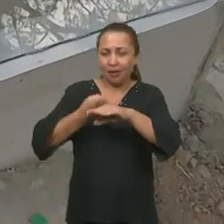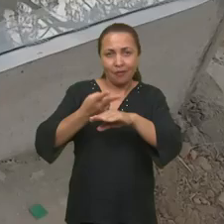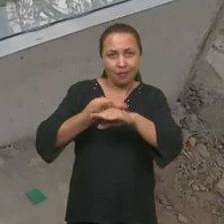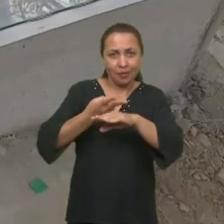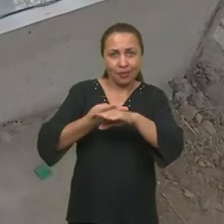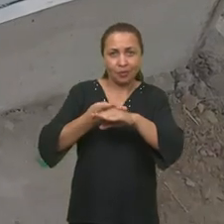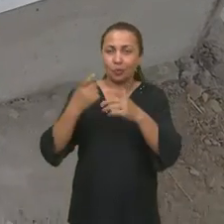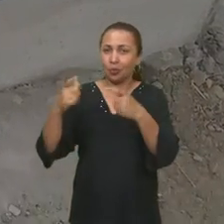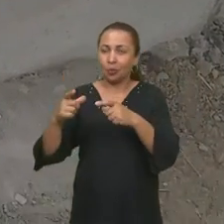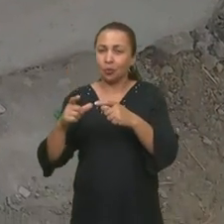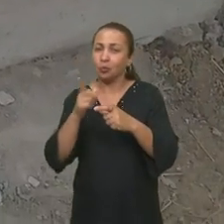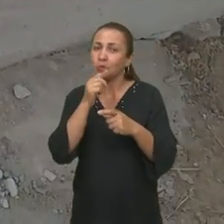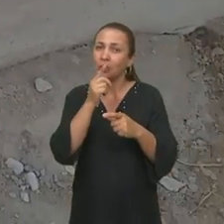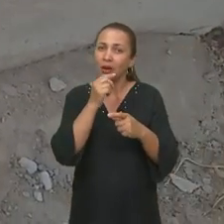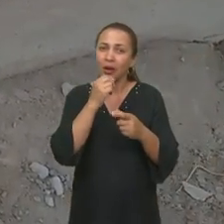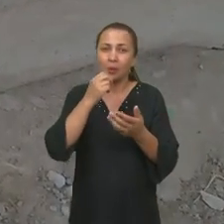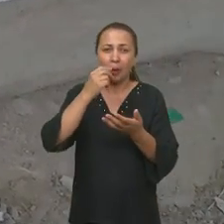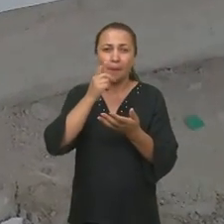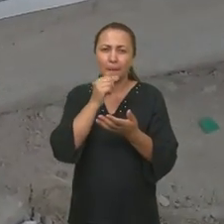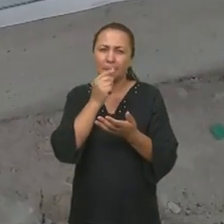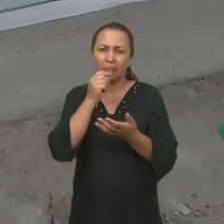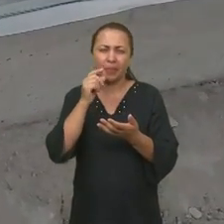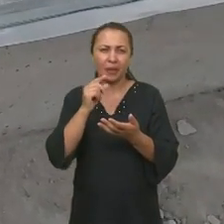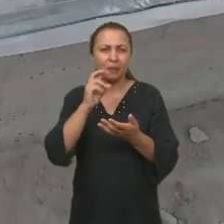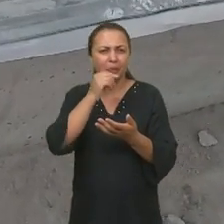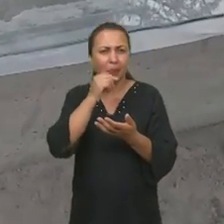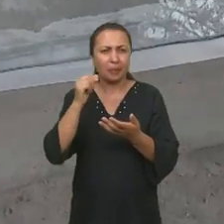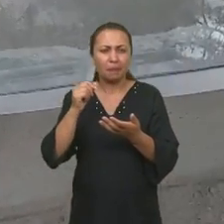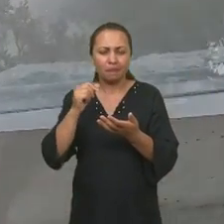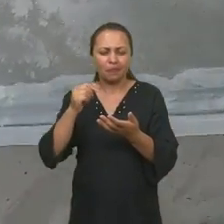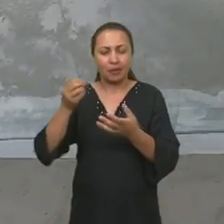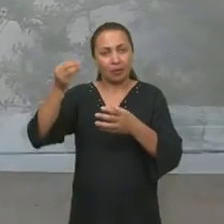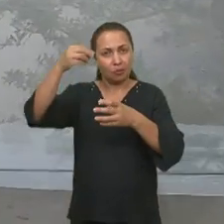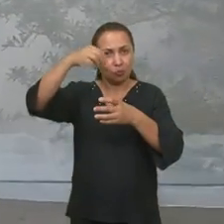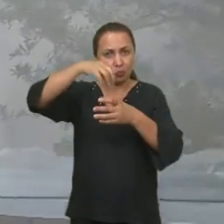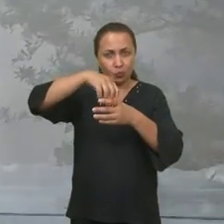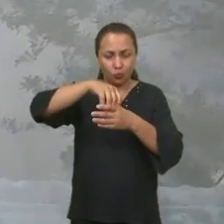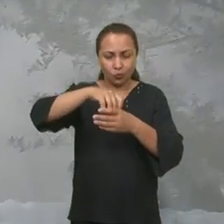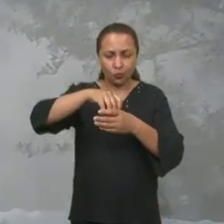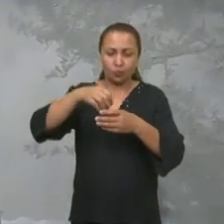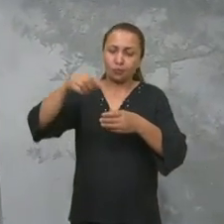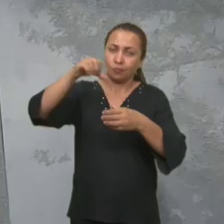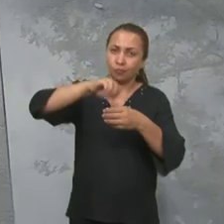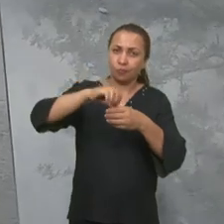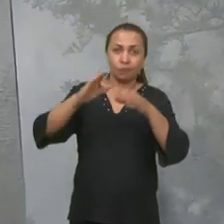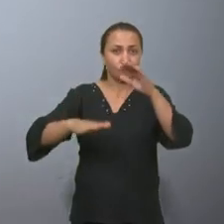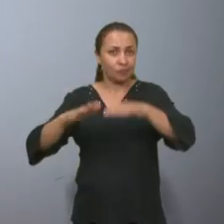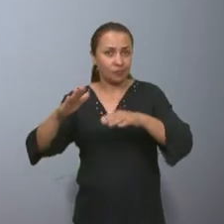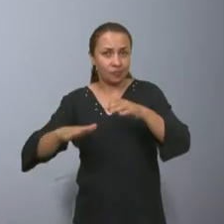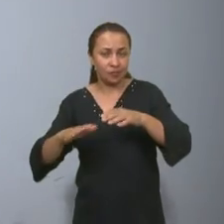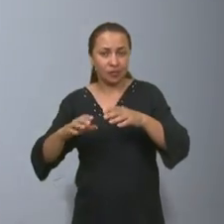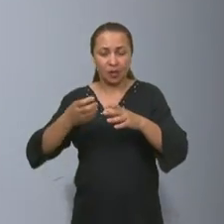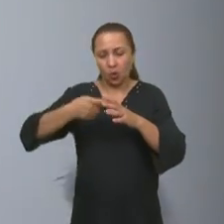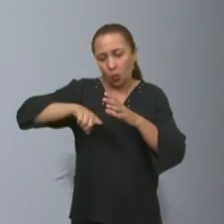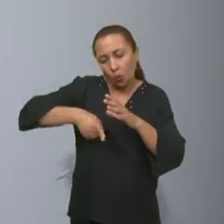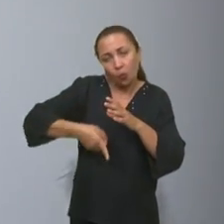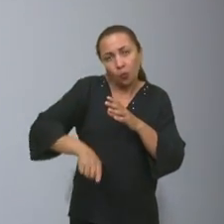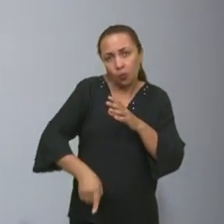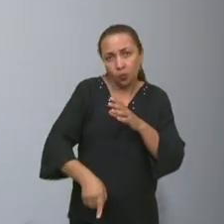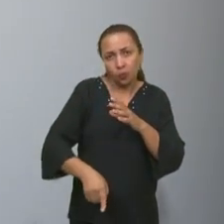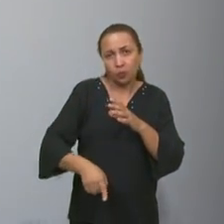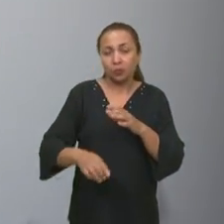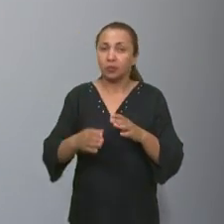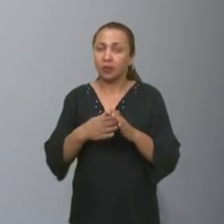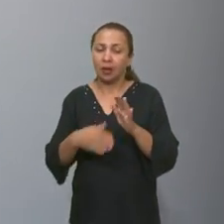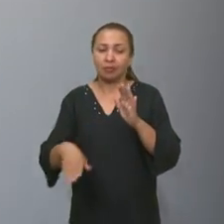uma água salgada é colocada com diferentes níveis de salinidade, dependendo do poço. Ela acaba chegando dentro do